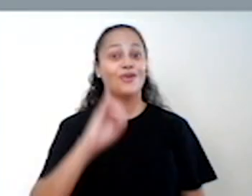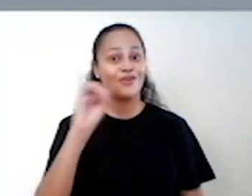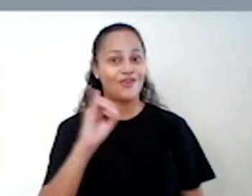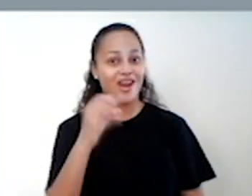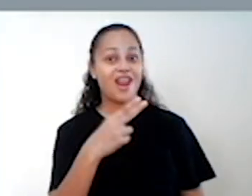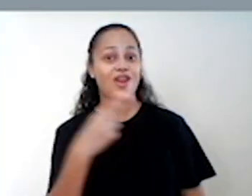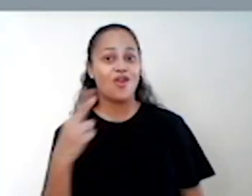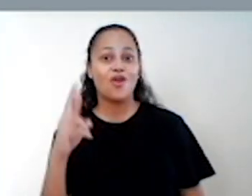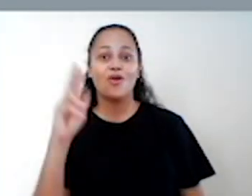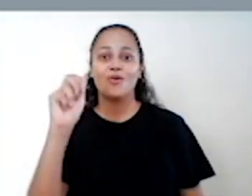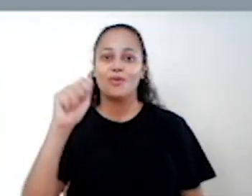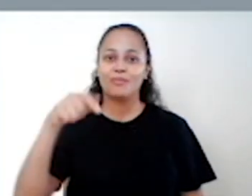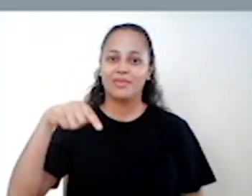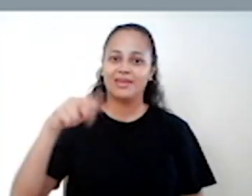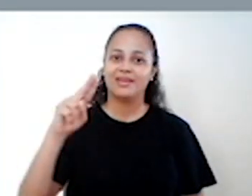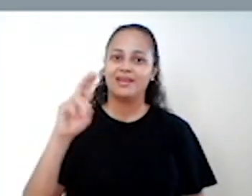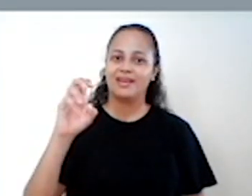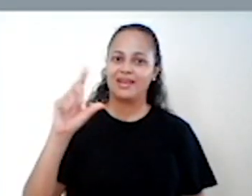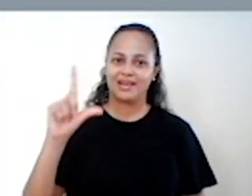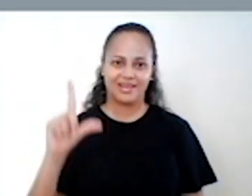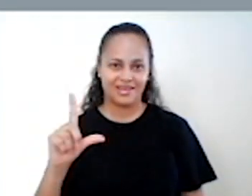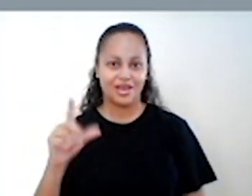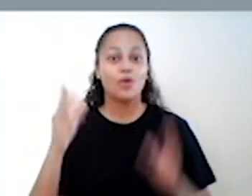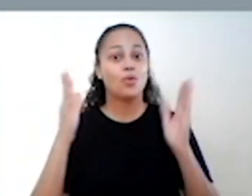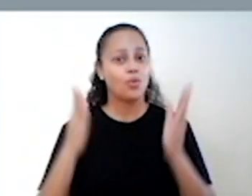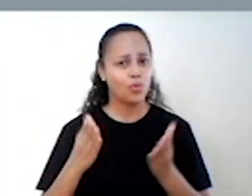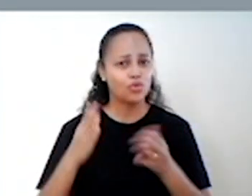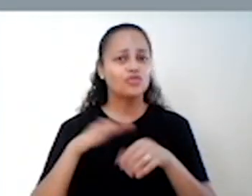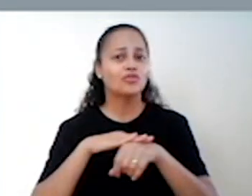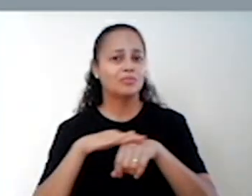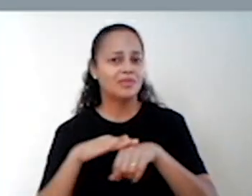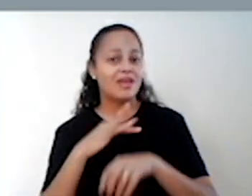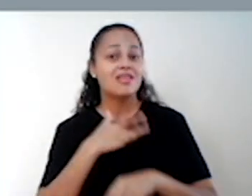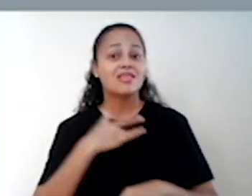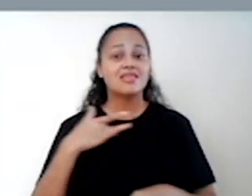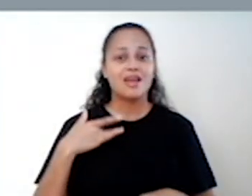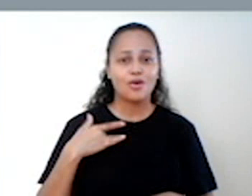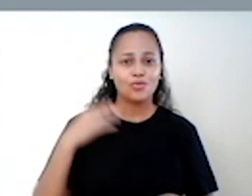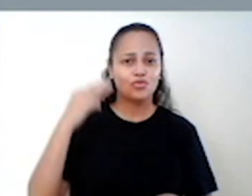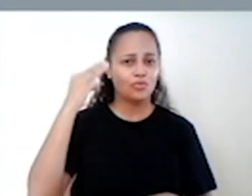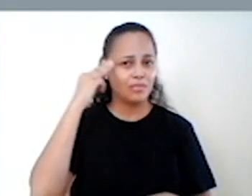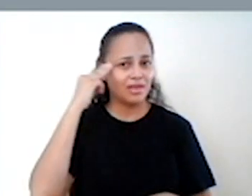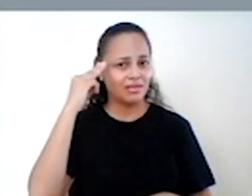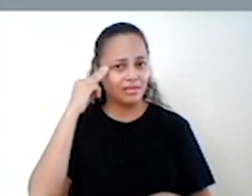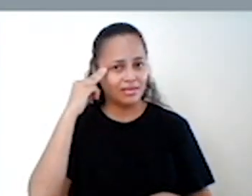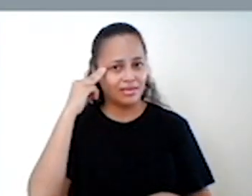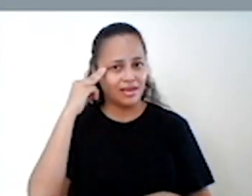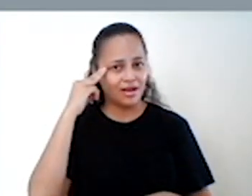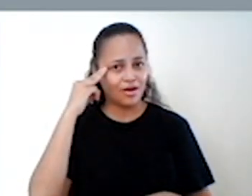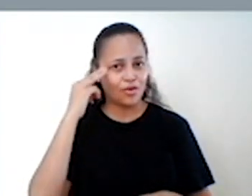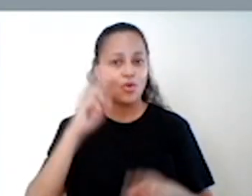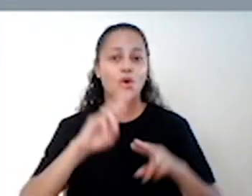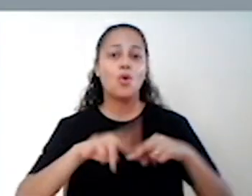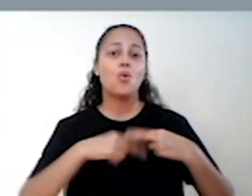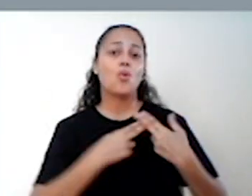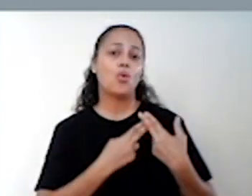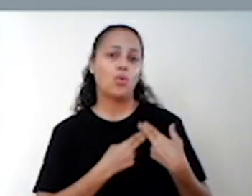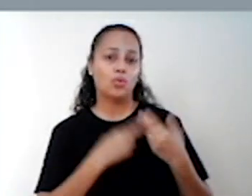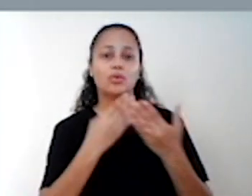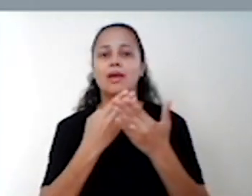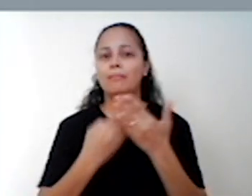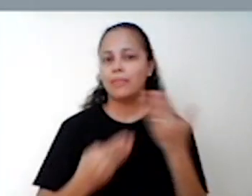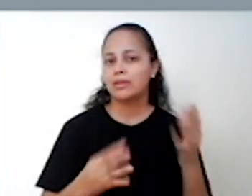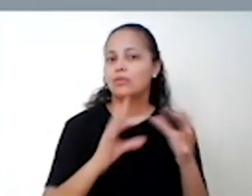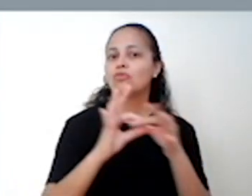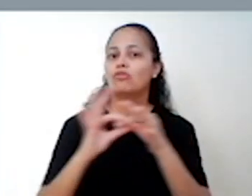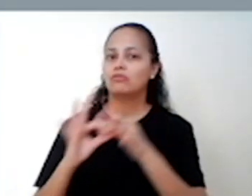Olá pessoal, meu nome é Raquel. Hoje eu vim falar para vocês um pouquinho sobre saúde mental, luto e perda no contexto escolar.